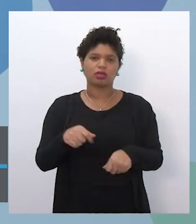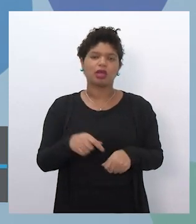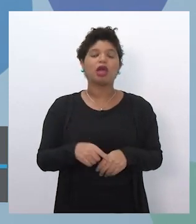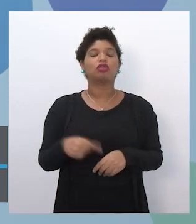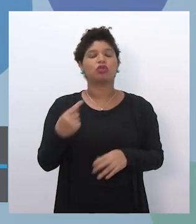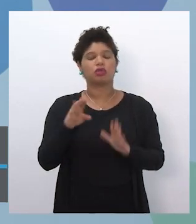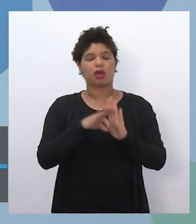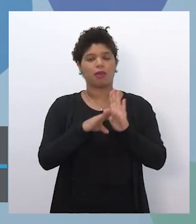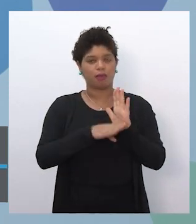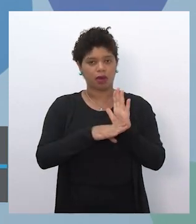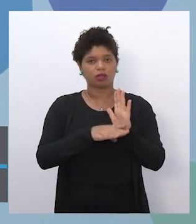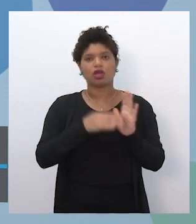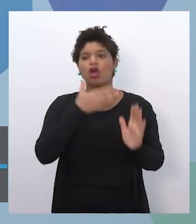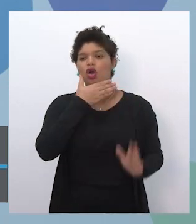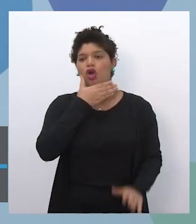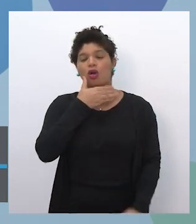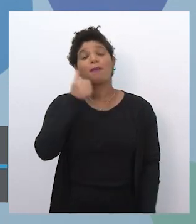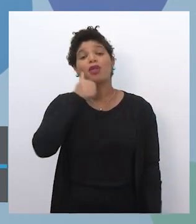pela Daniela.